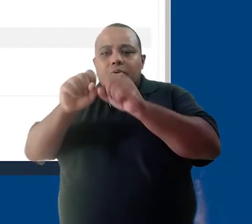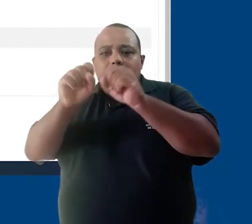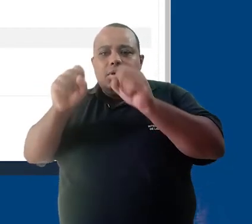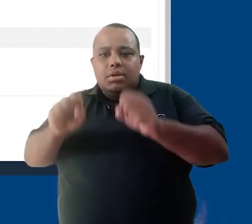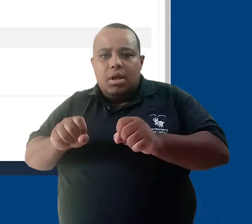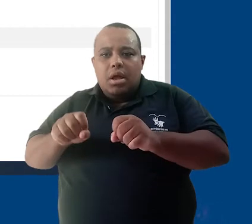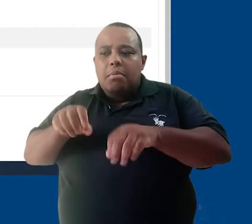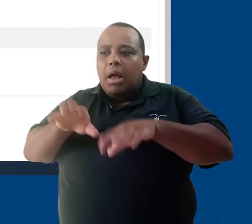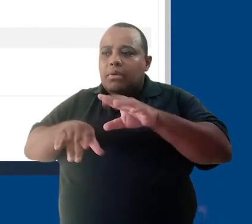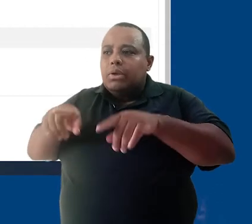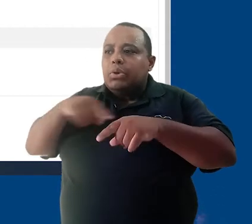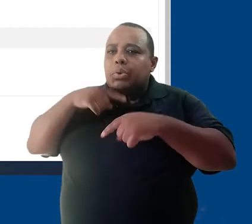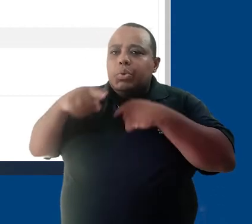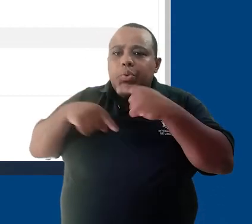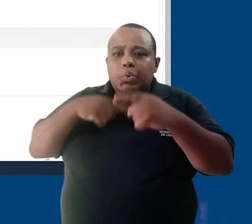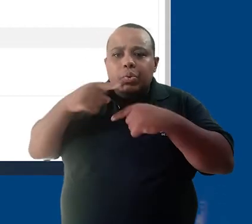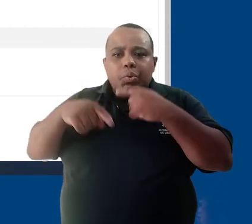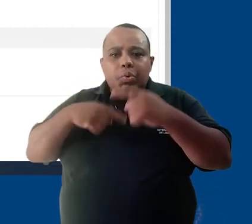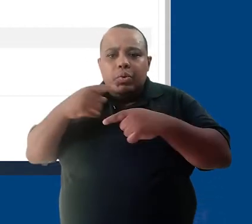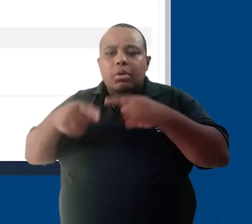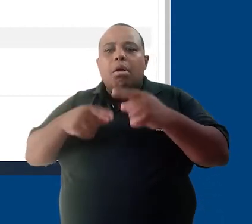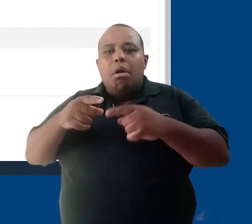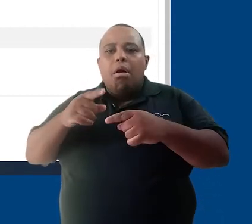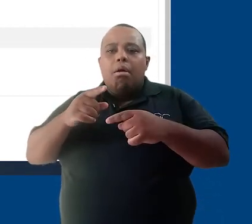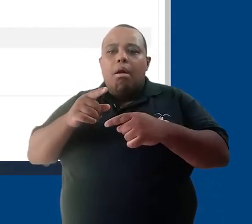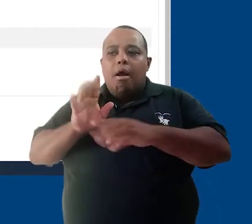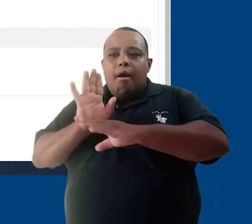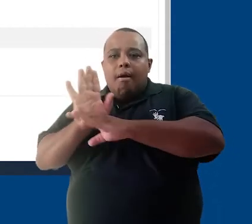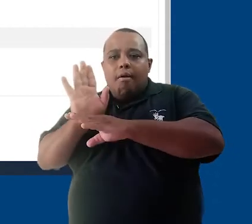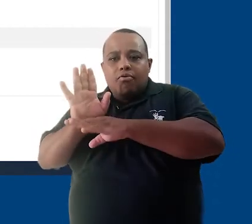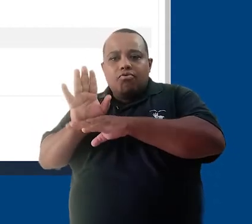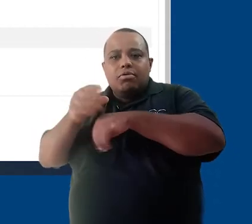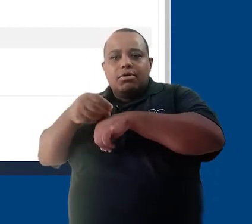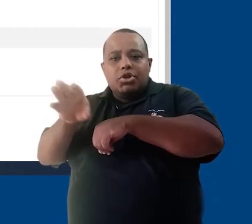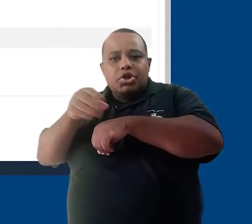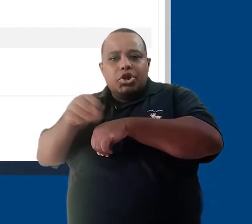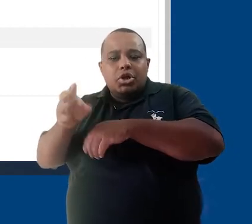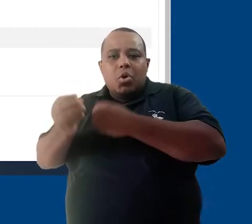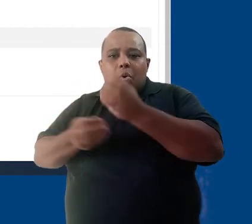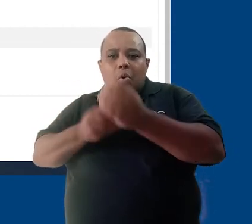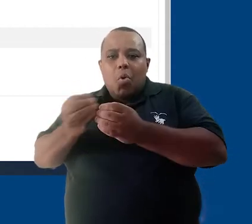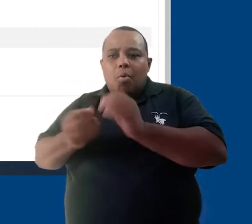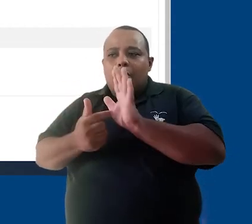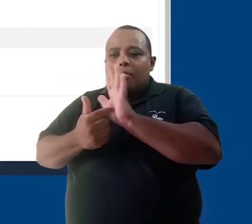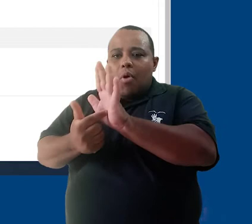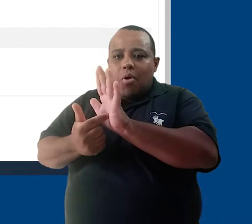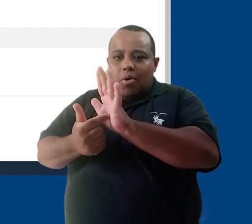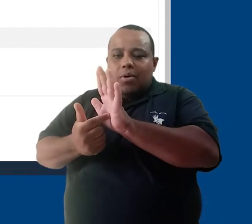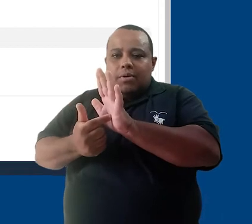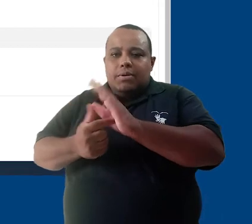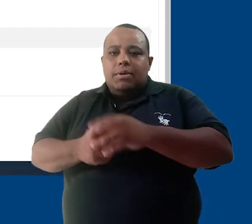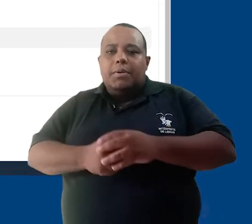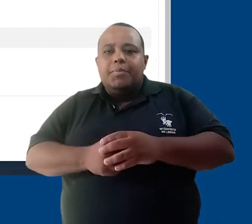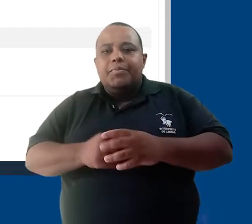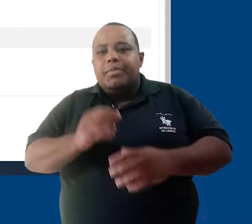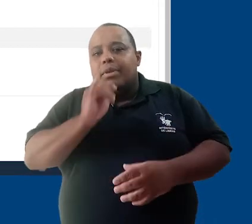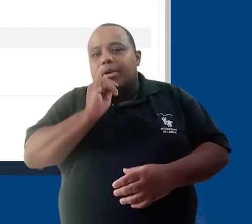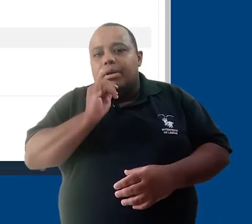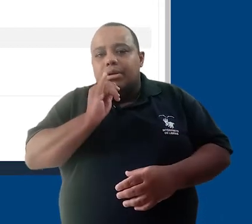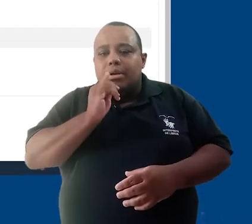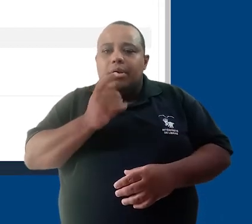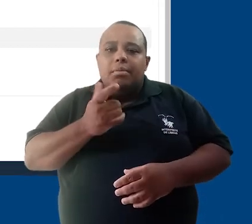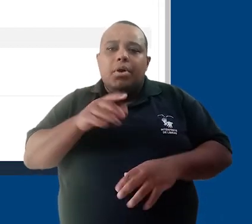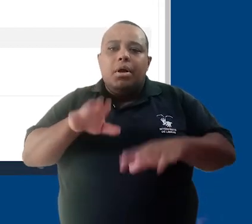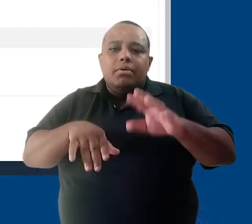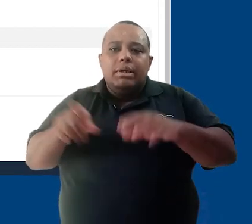que podem, geralmente, trazer dúvidas aos mesmos. Como, por exemplo, na maioria das vezes,